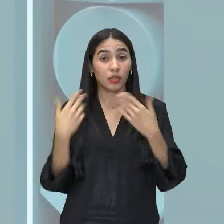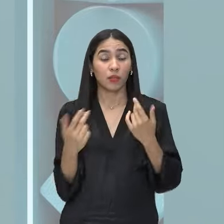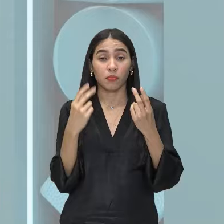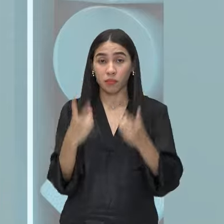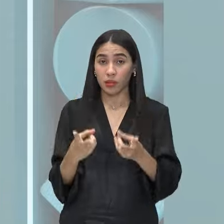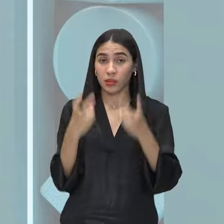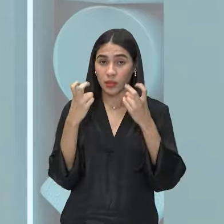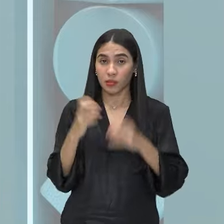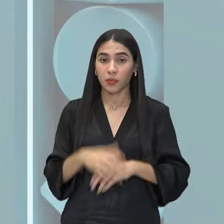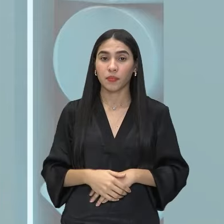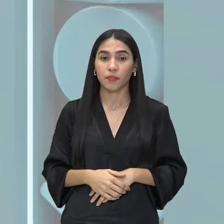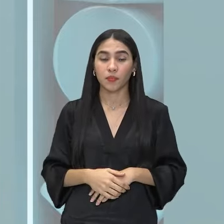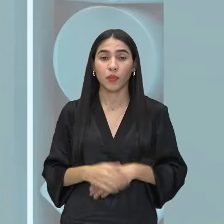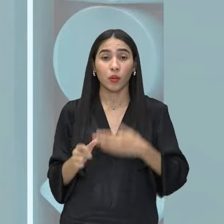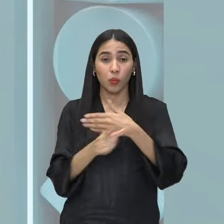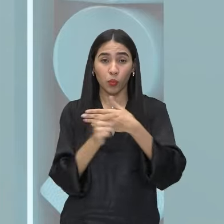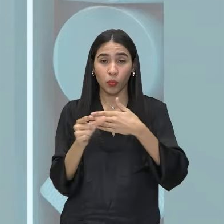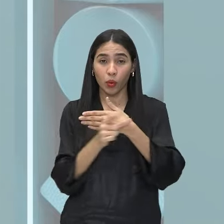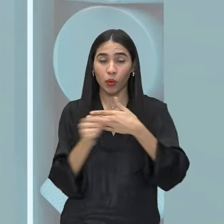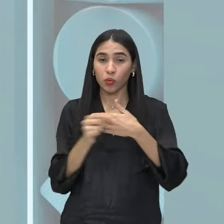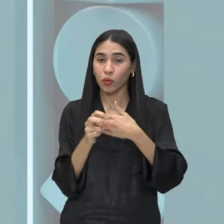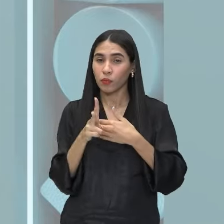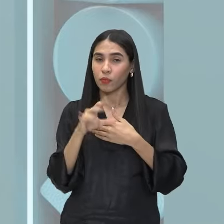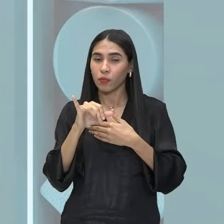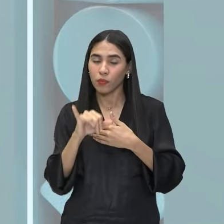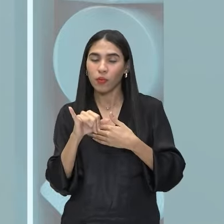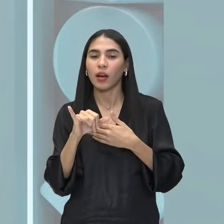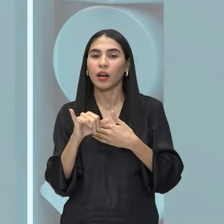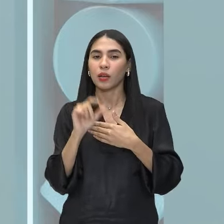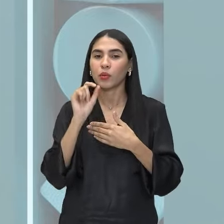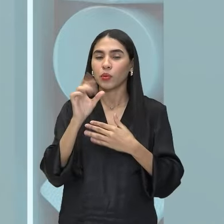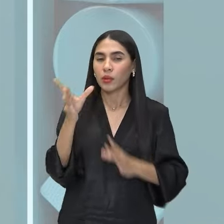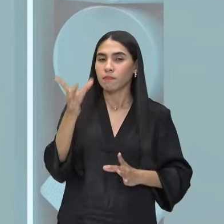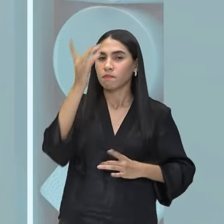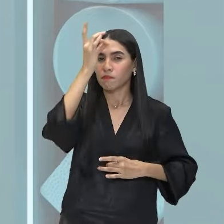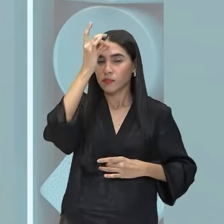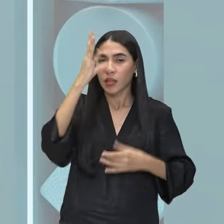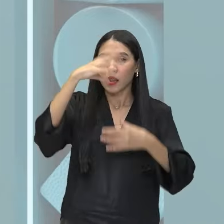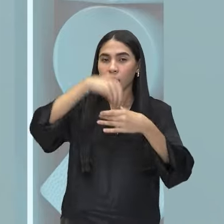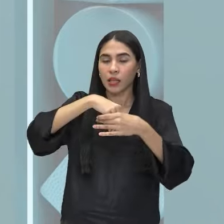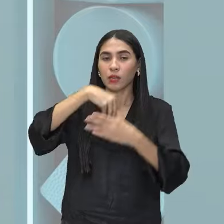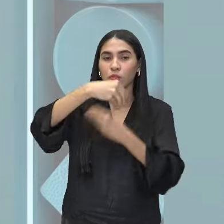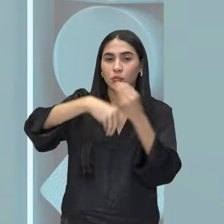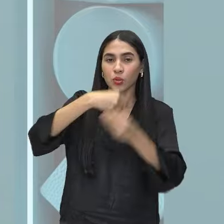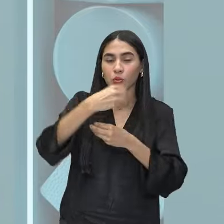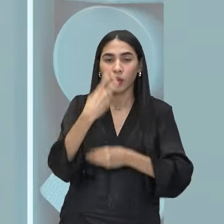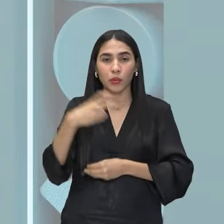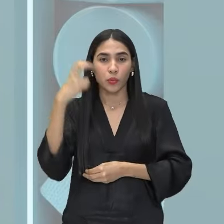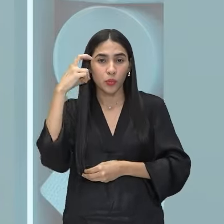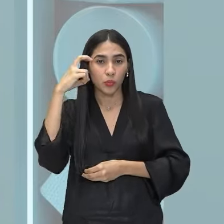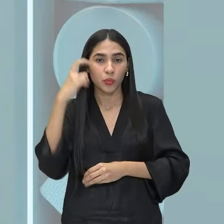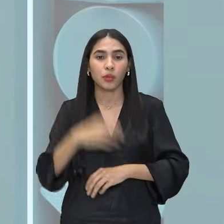ele vai, o autor vai incorporar esses elementos da cultura, do